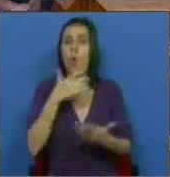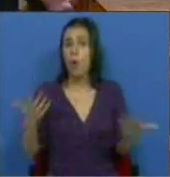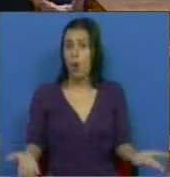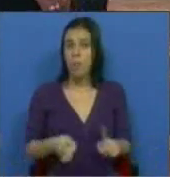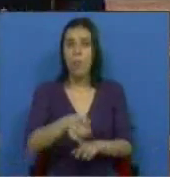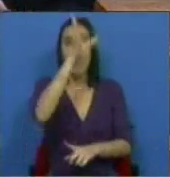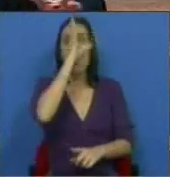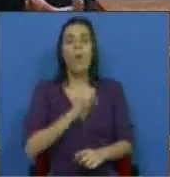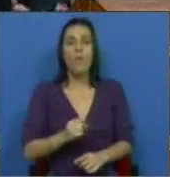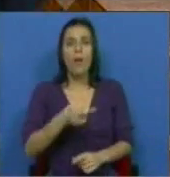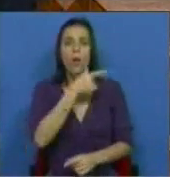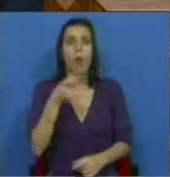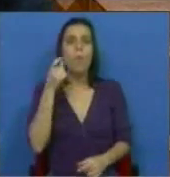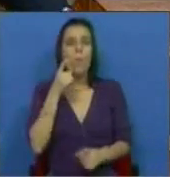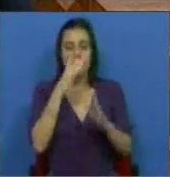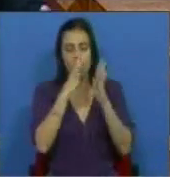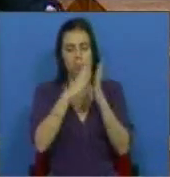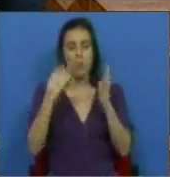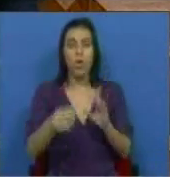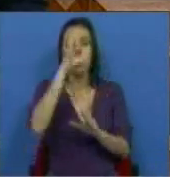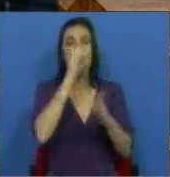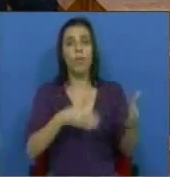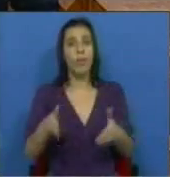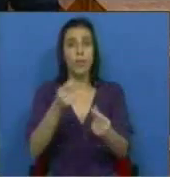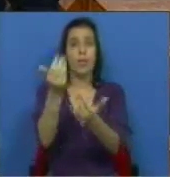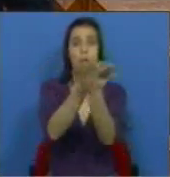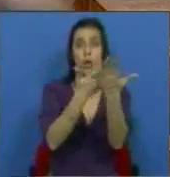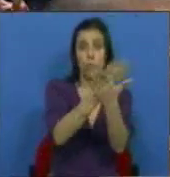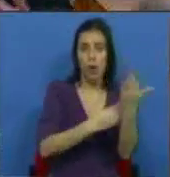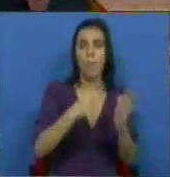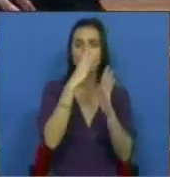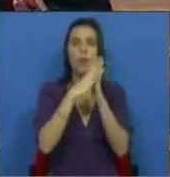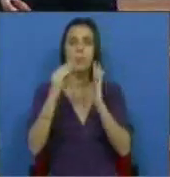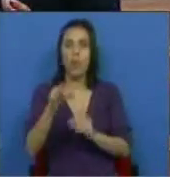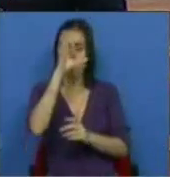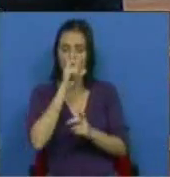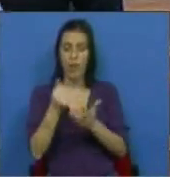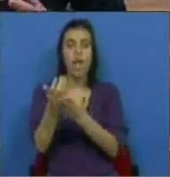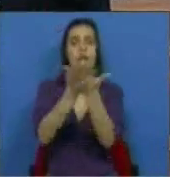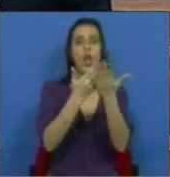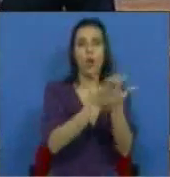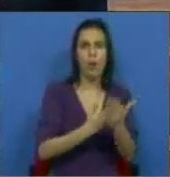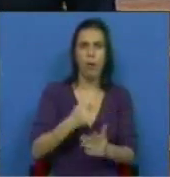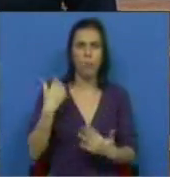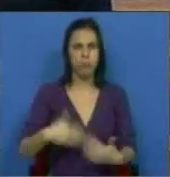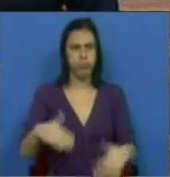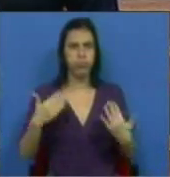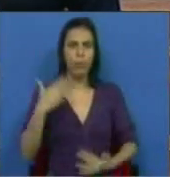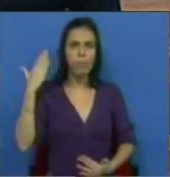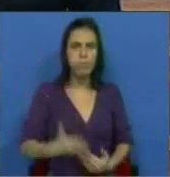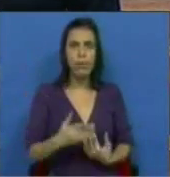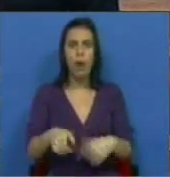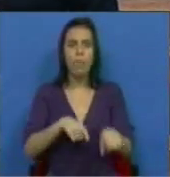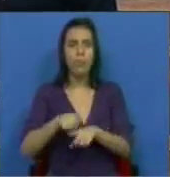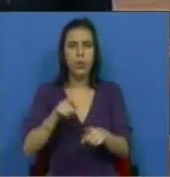este Governo se comprometeu com o modelo de governação económica, com o modelo de governação económica duríssimo, com uma